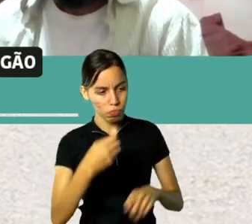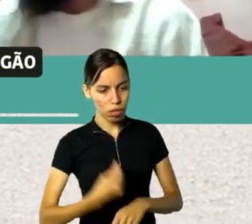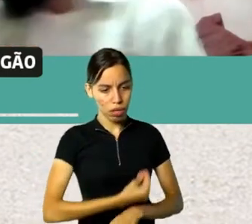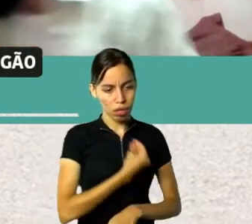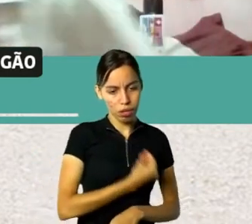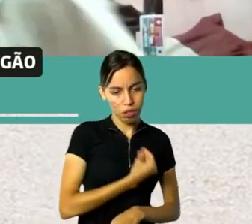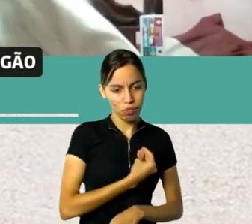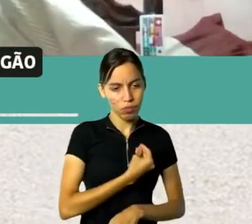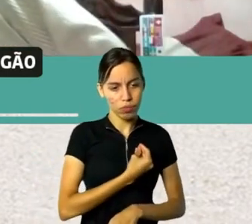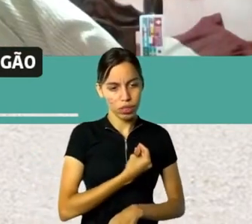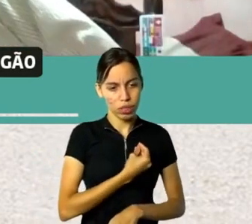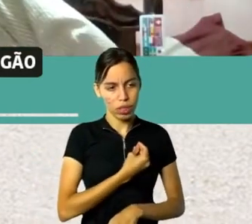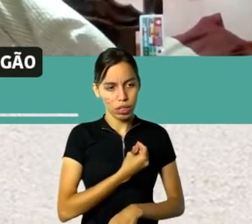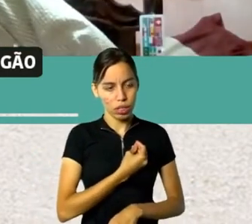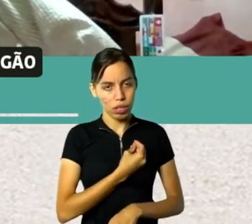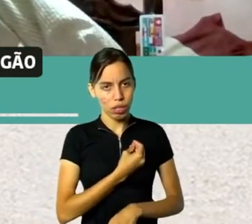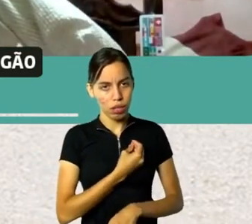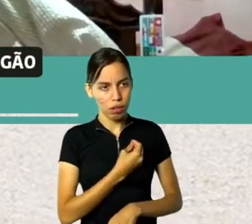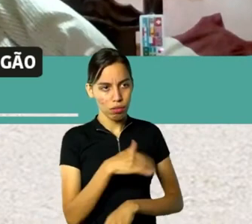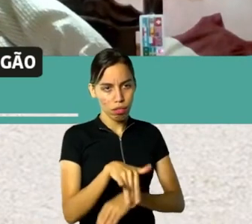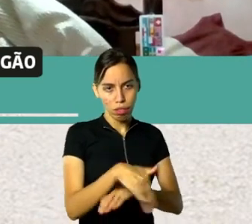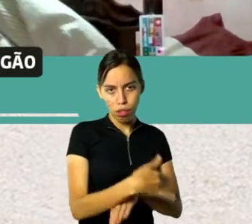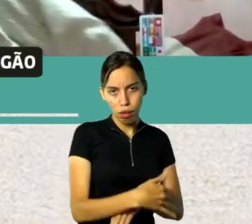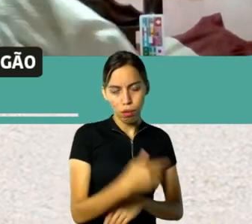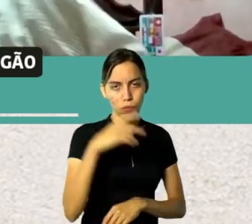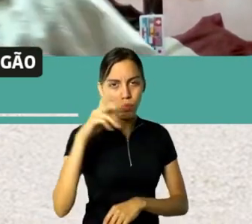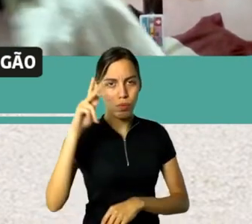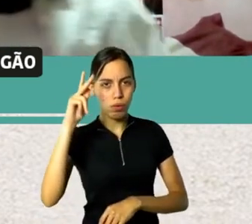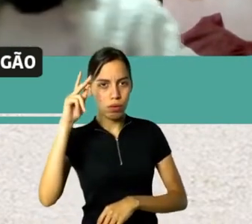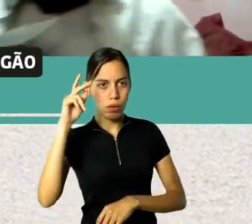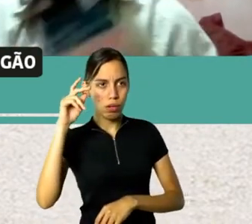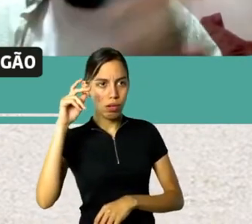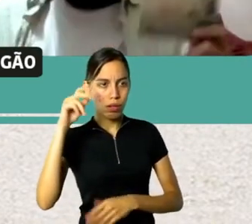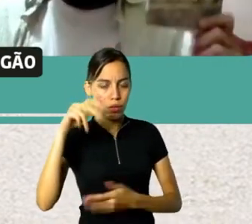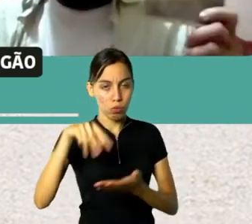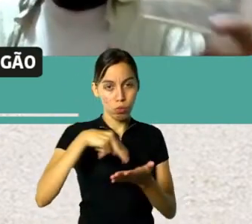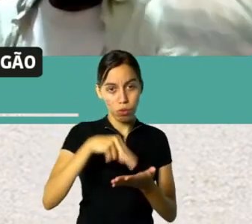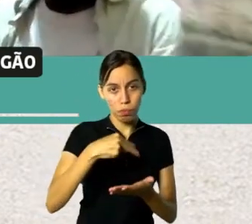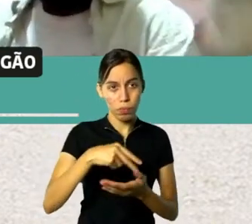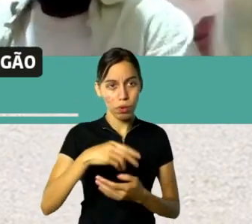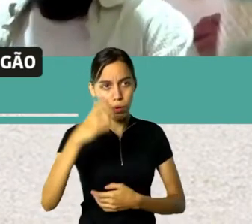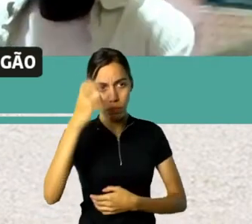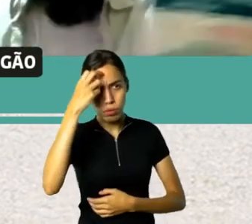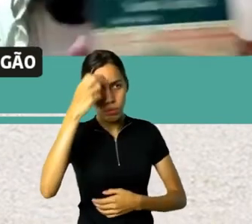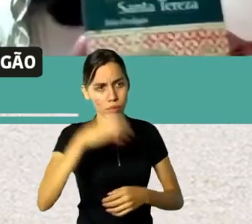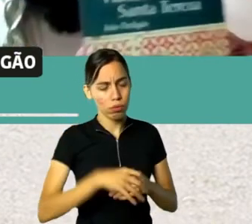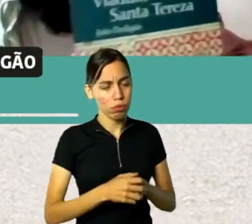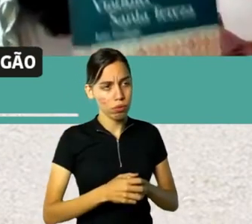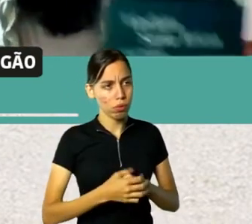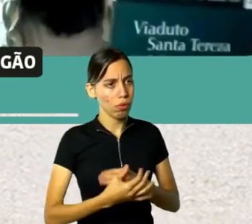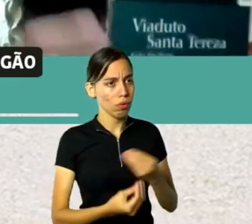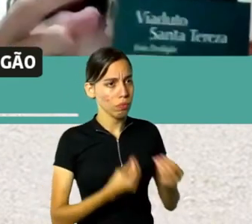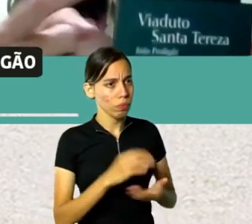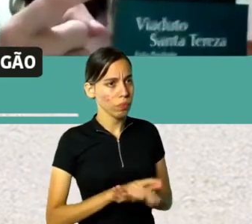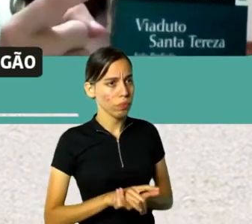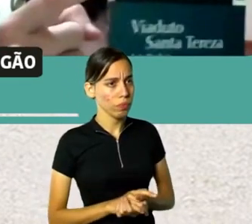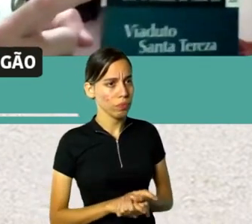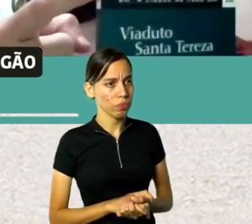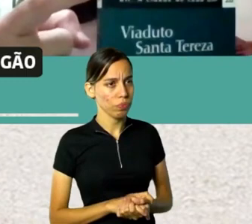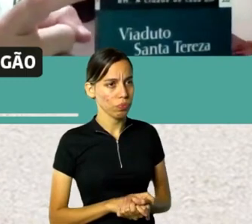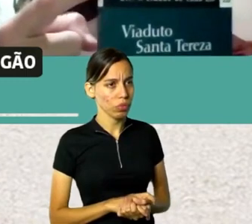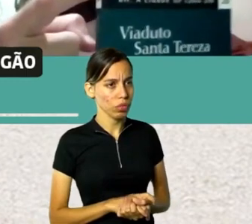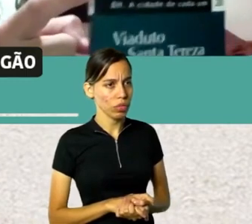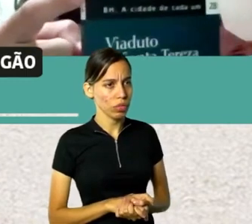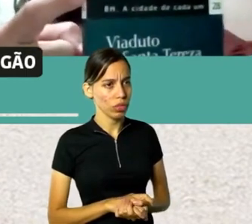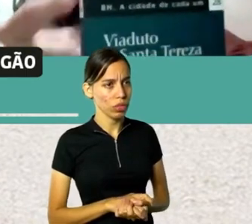do rap, ali do Viaduto, como que... Esse livro faz parte da coleção BH, que é Viaduto. Eles